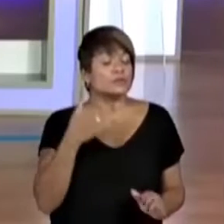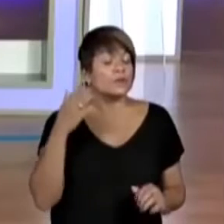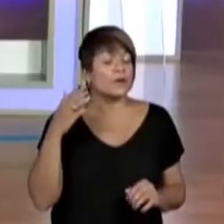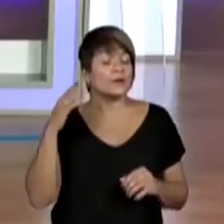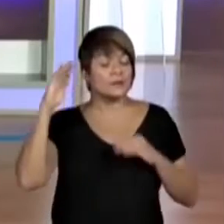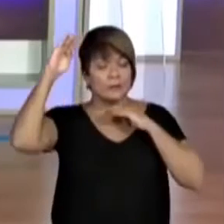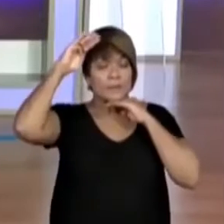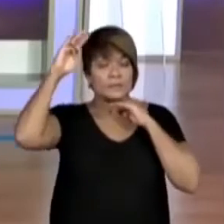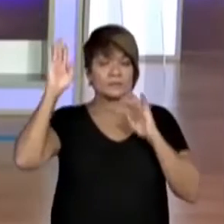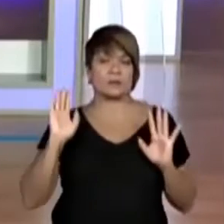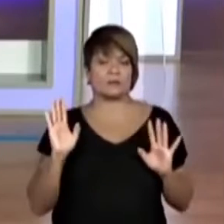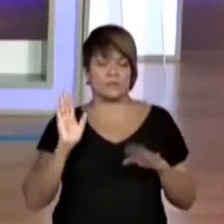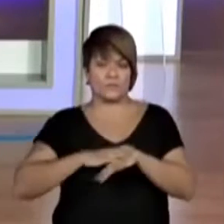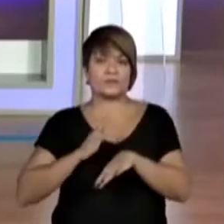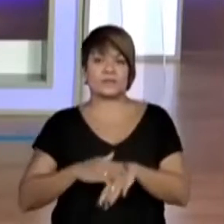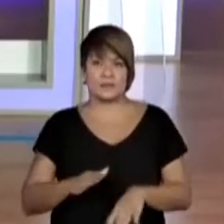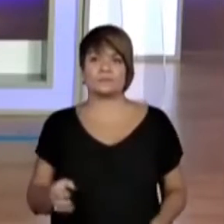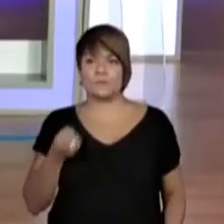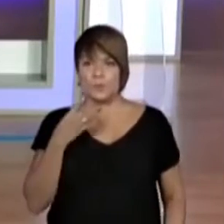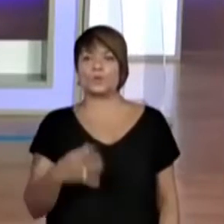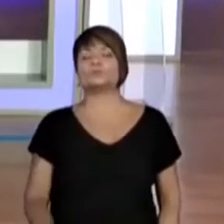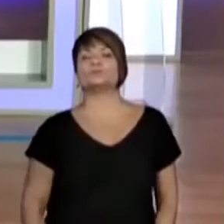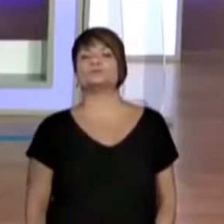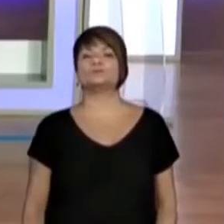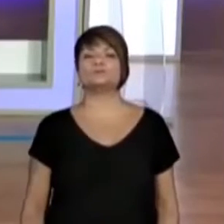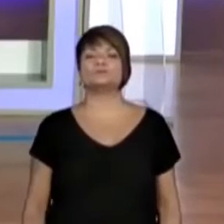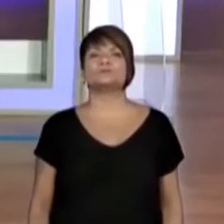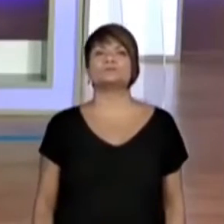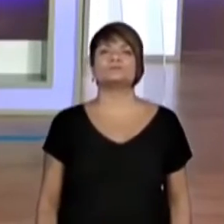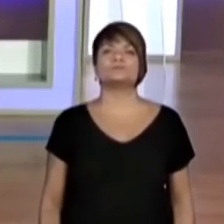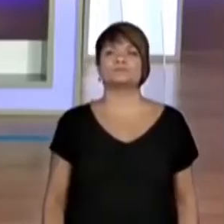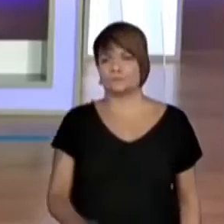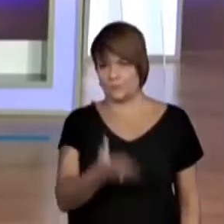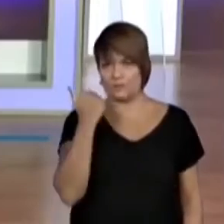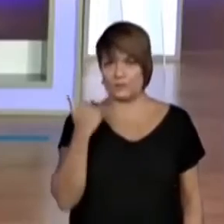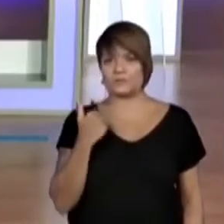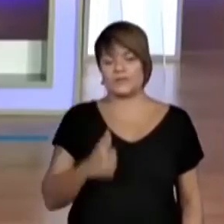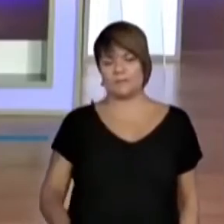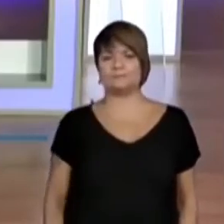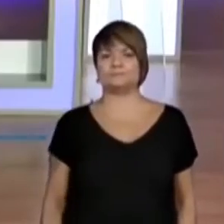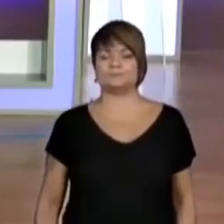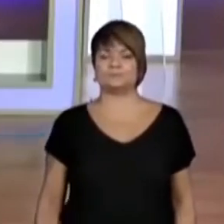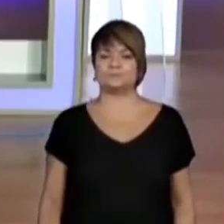cabeça. É igual, não vai ter diferença. Ok. Então vamos lá, fazer um nó.